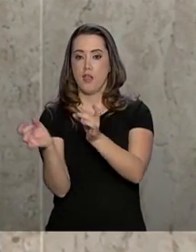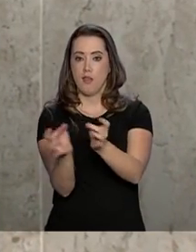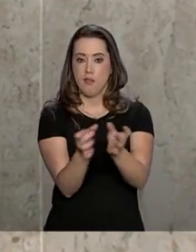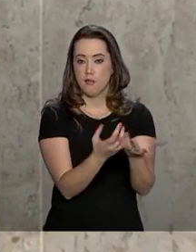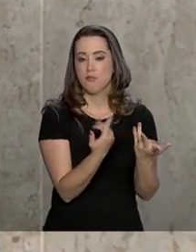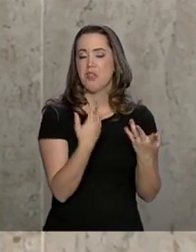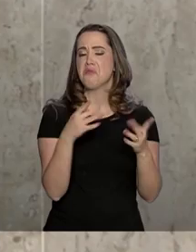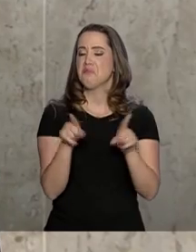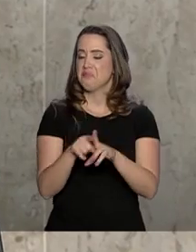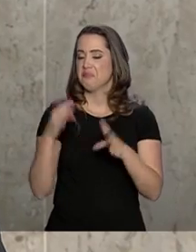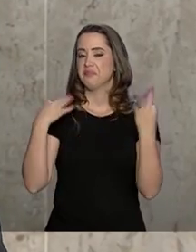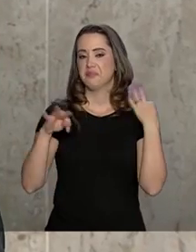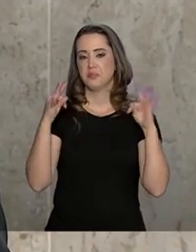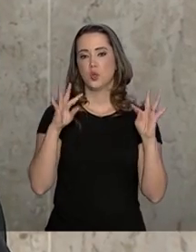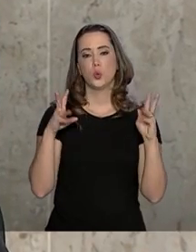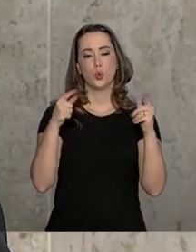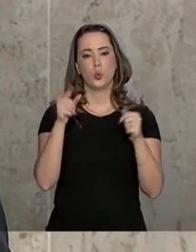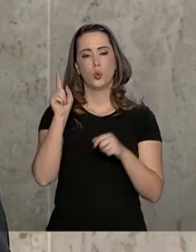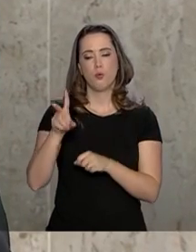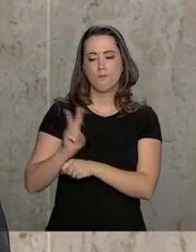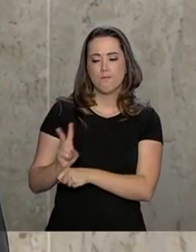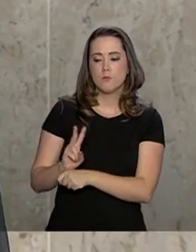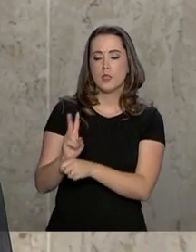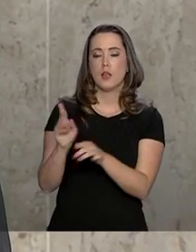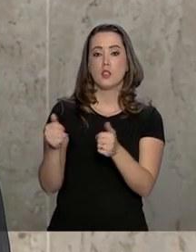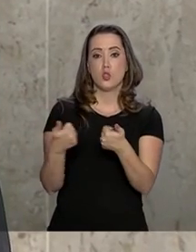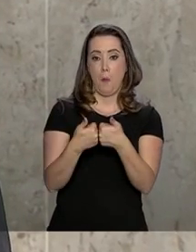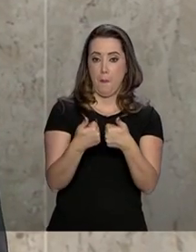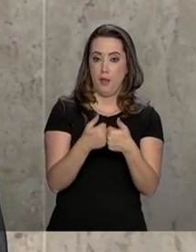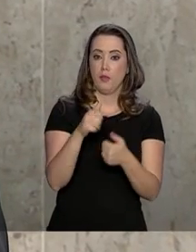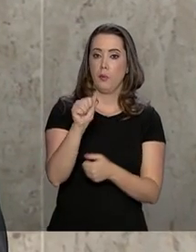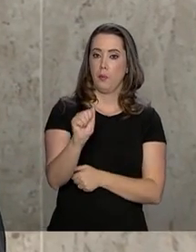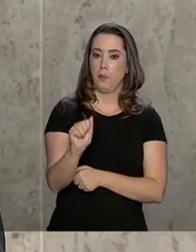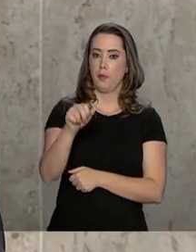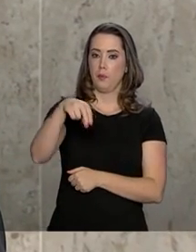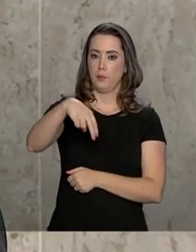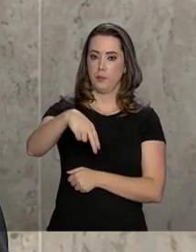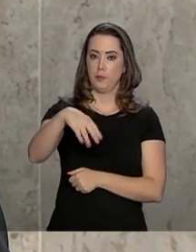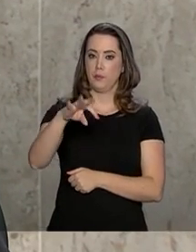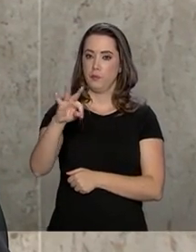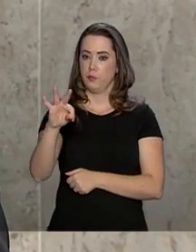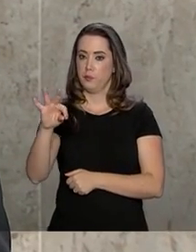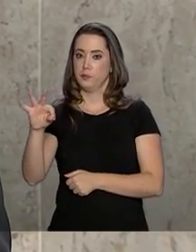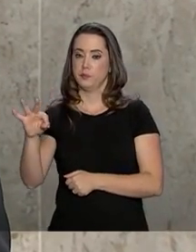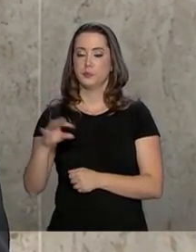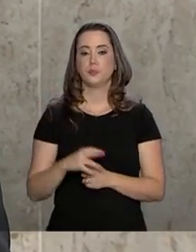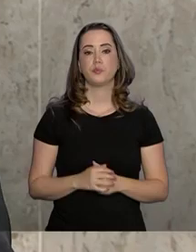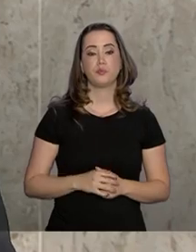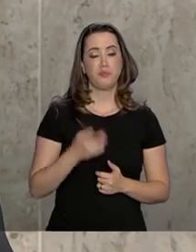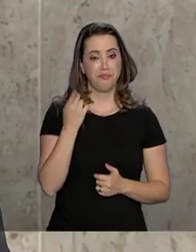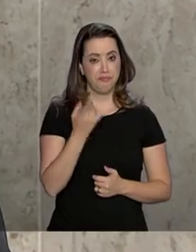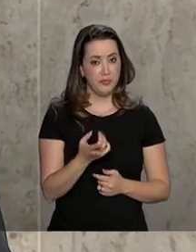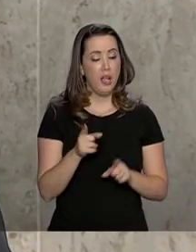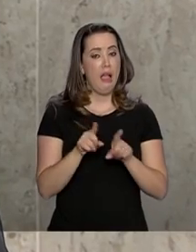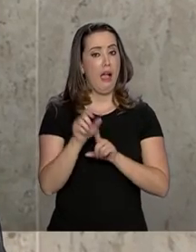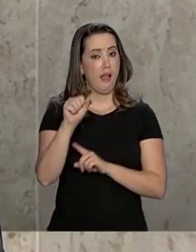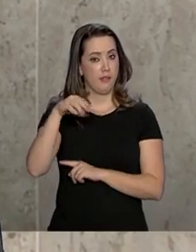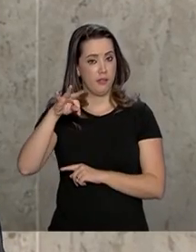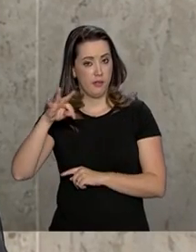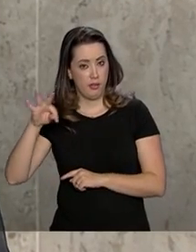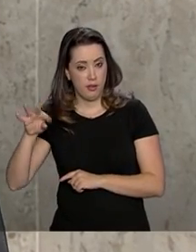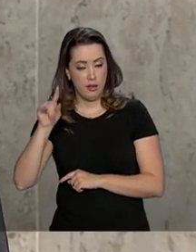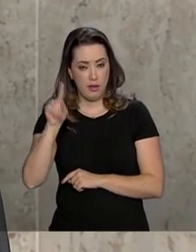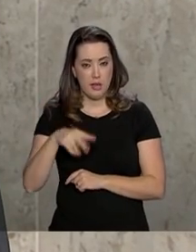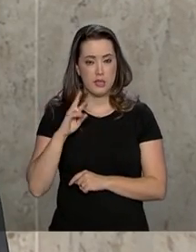toda essa infraestrutura é fiscalizada de perto pela ANTT, Agência Nacional de Transportes Terrestres. A agência é